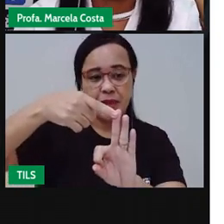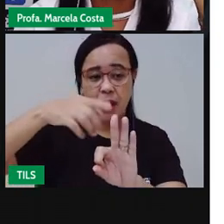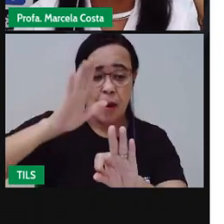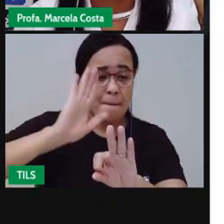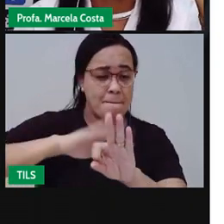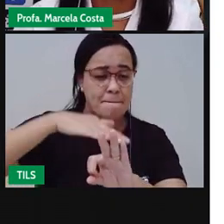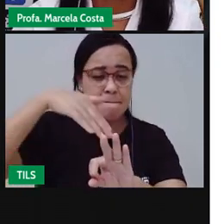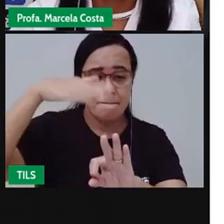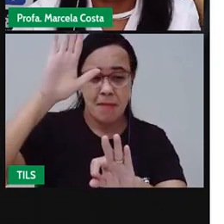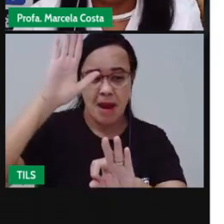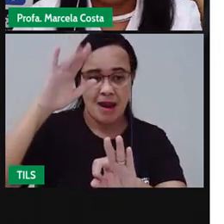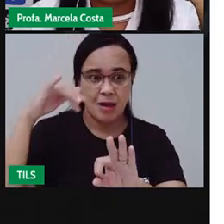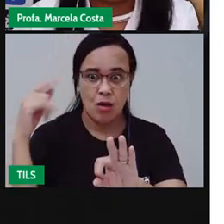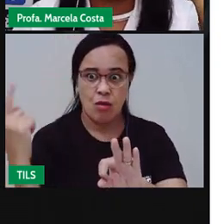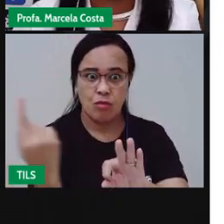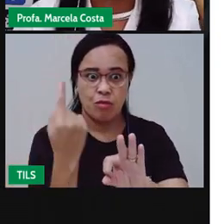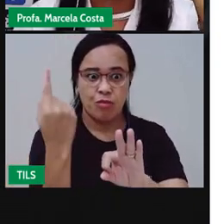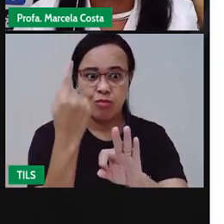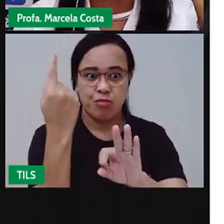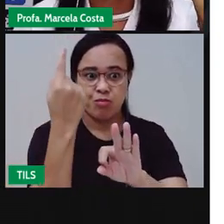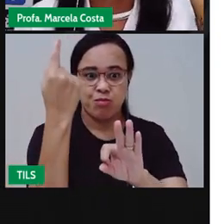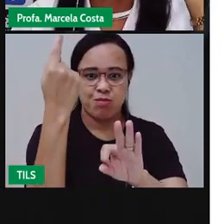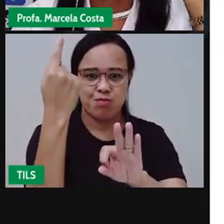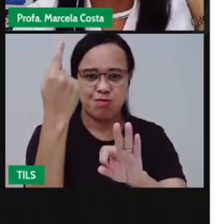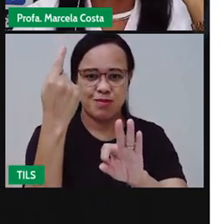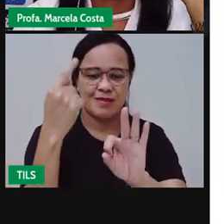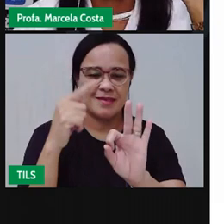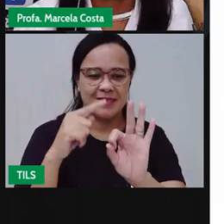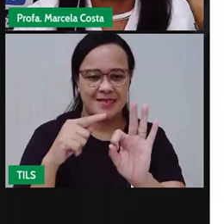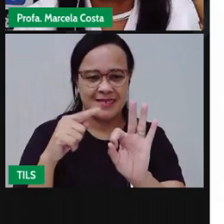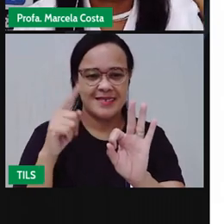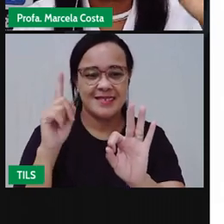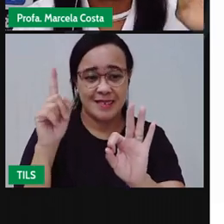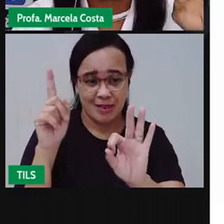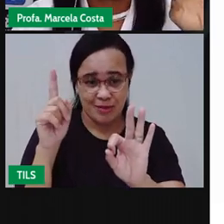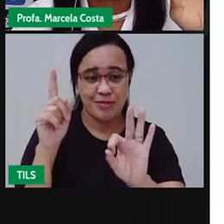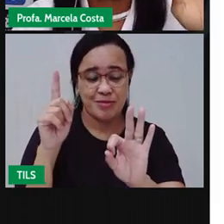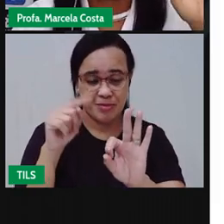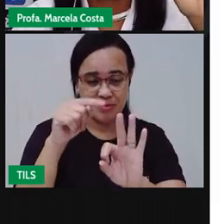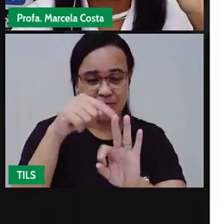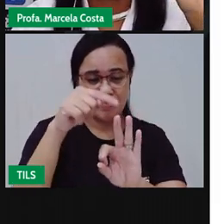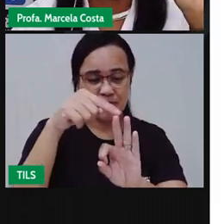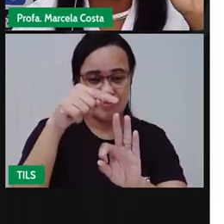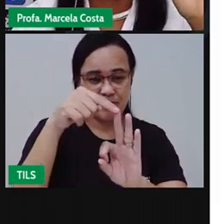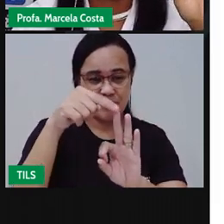Agora, aqui temos o maior de todos.